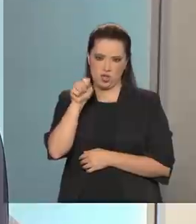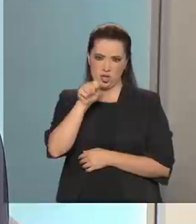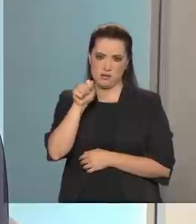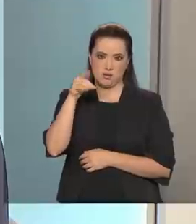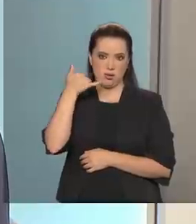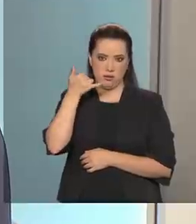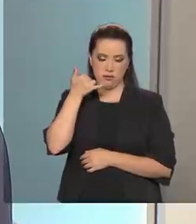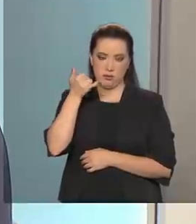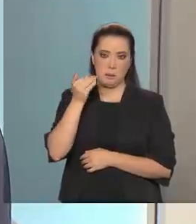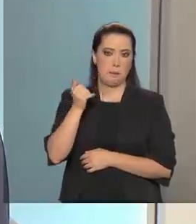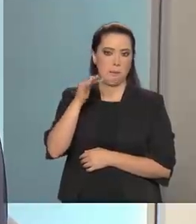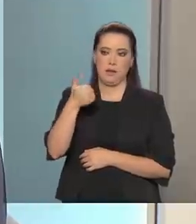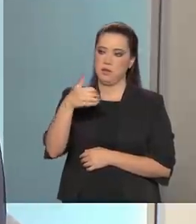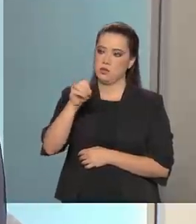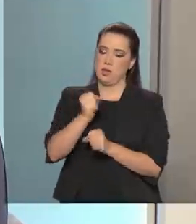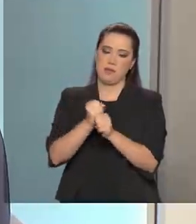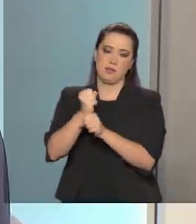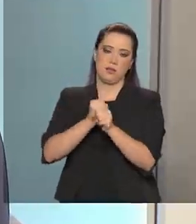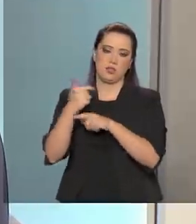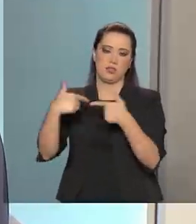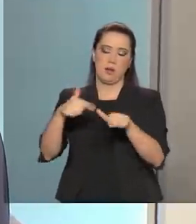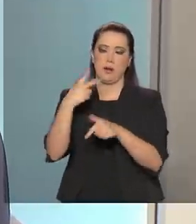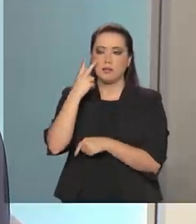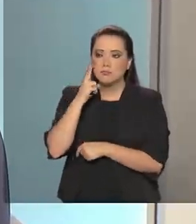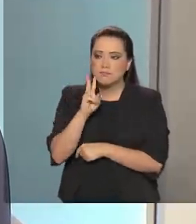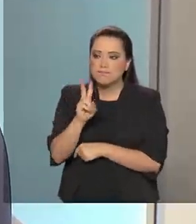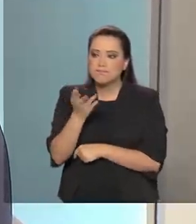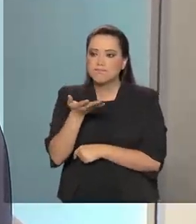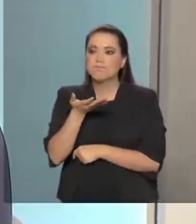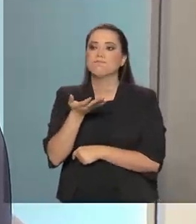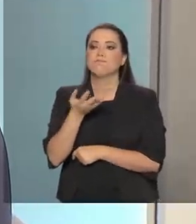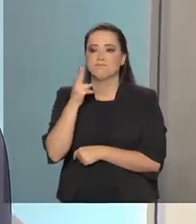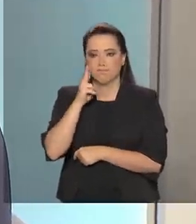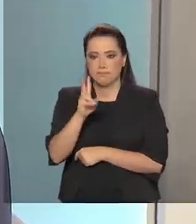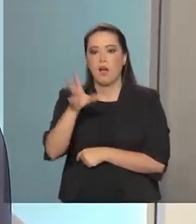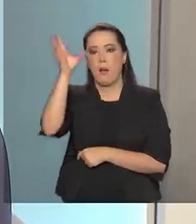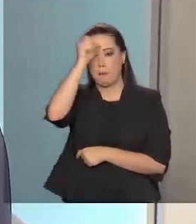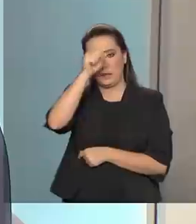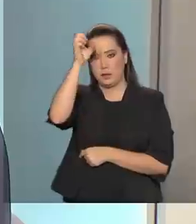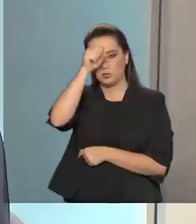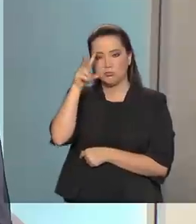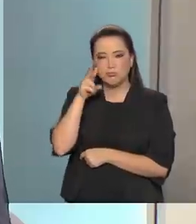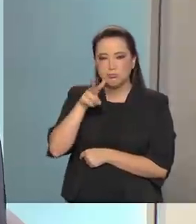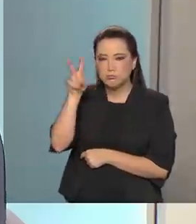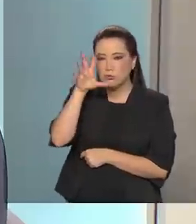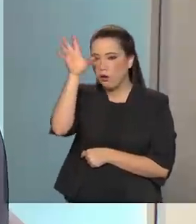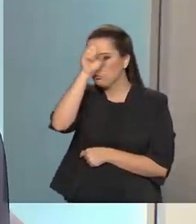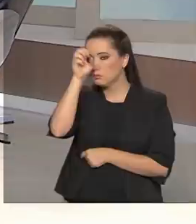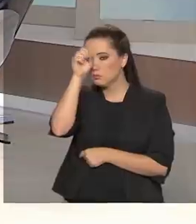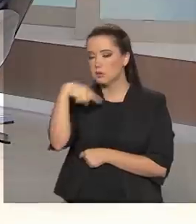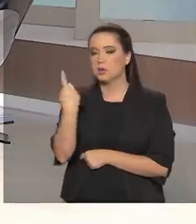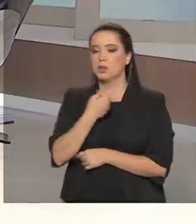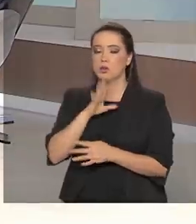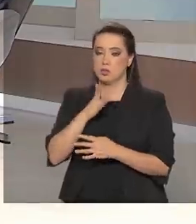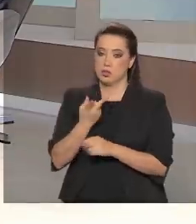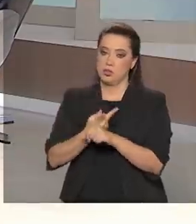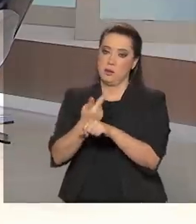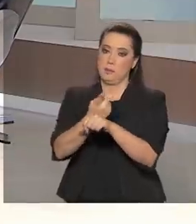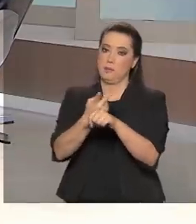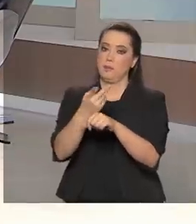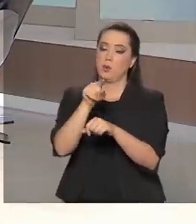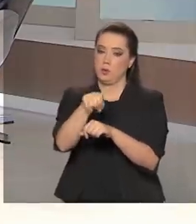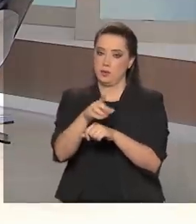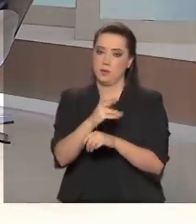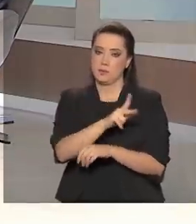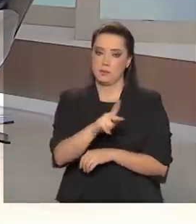e tem um conhecimento que nós não podemos desprezar. Então, já contactamos a presidência da